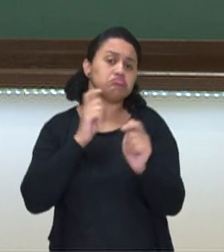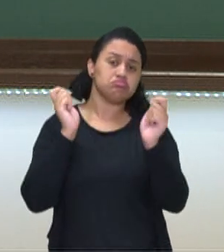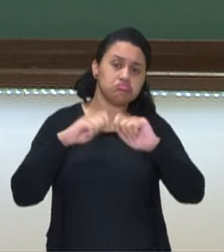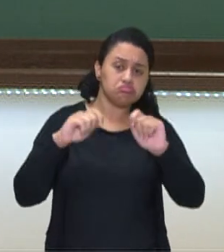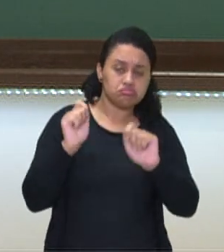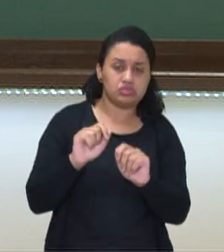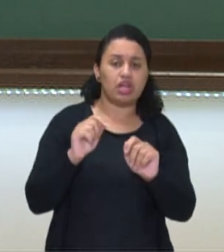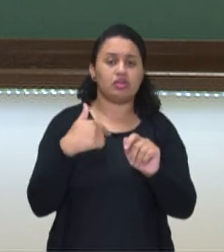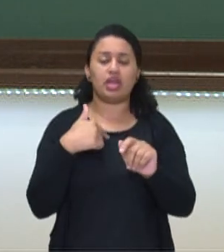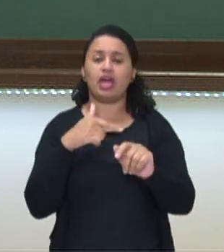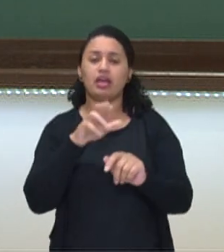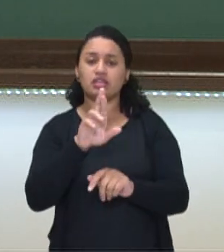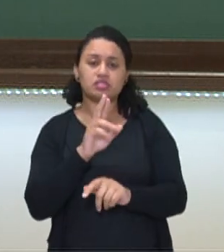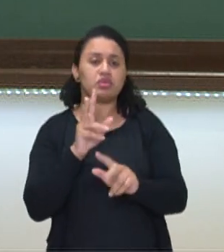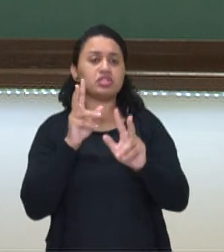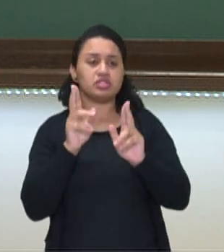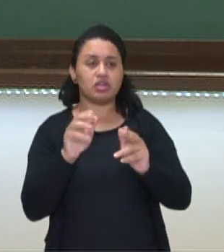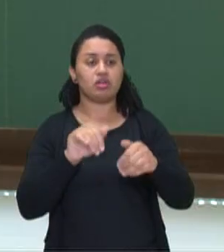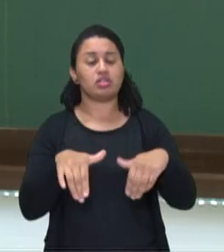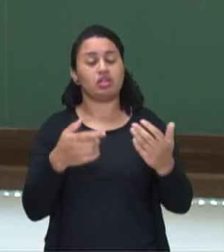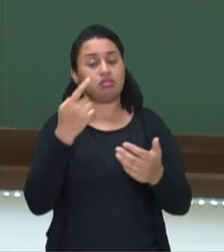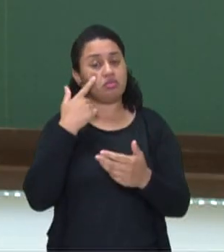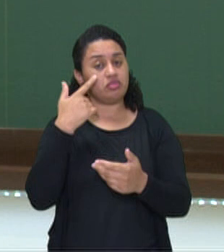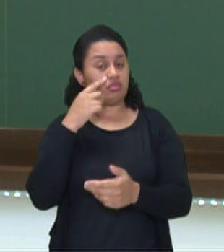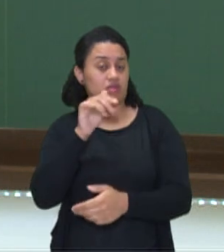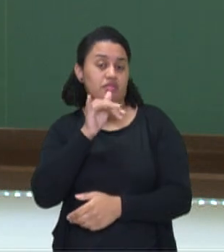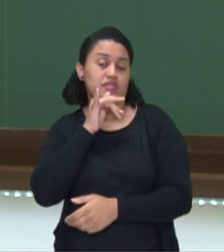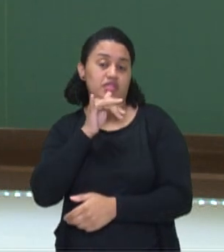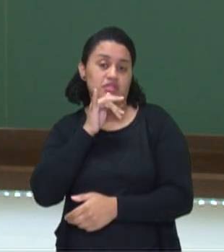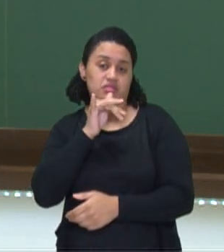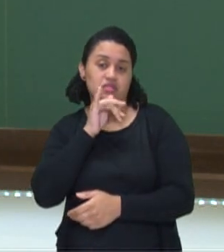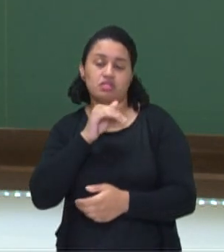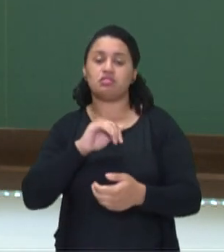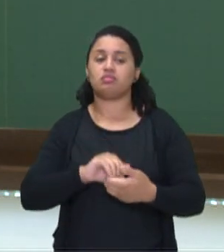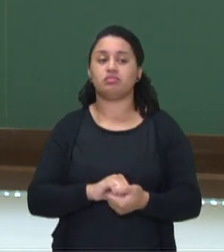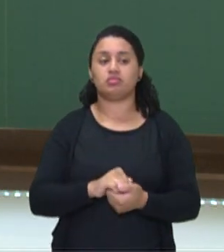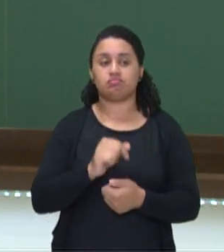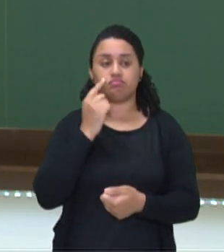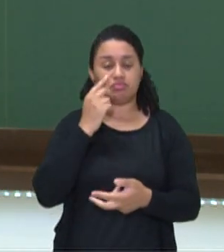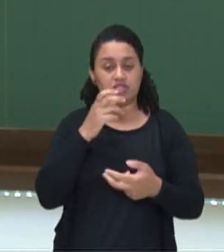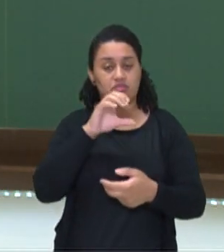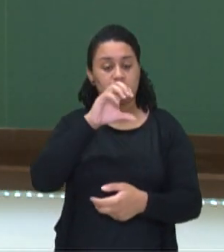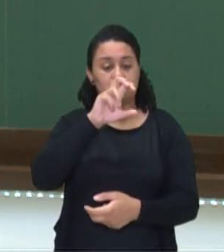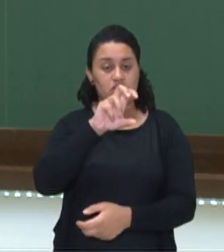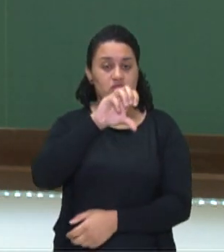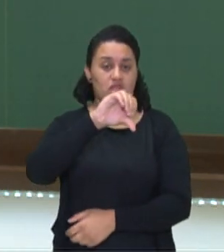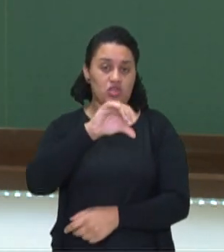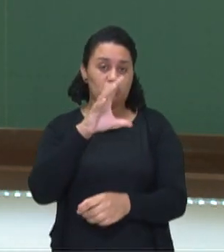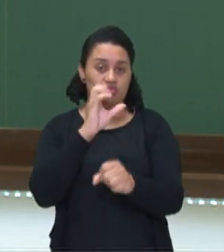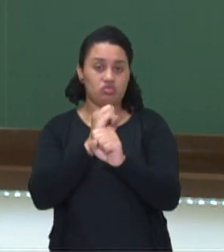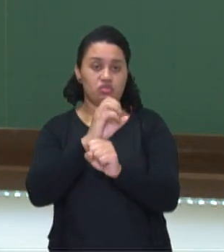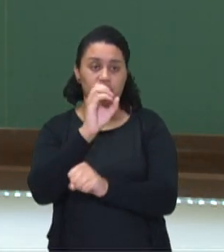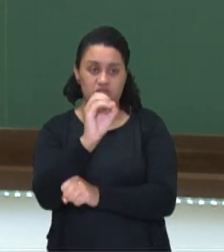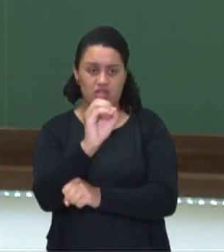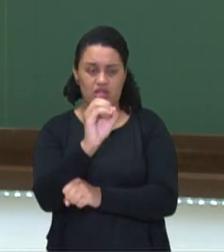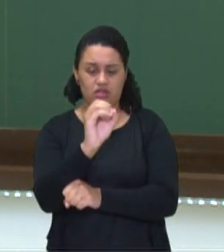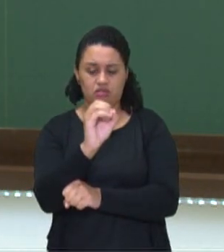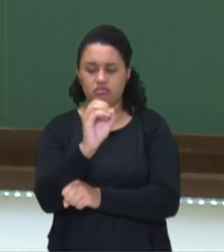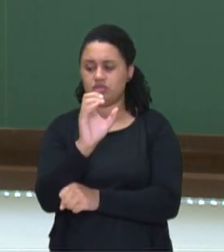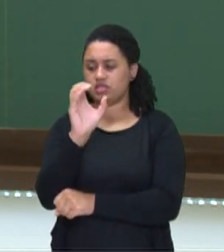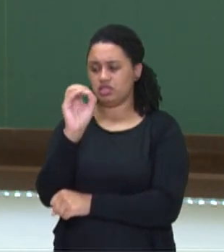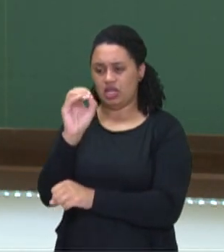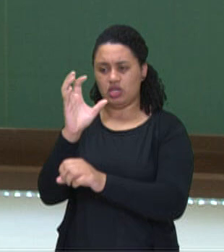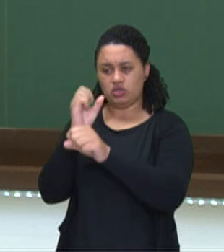resultado, certo? Vamos ver um exemplo? Se eu falo assim, 59 mais zero. É o mesmo que eu falar que zero mais